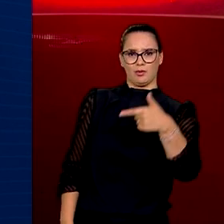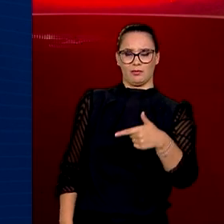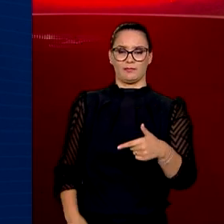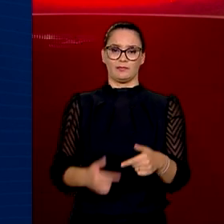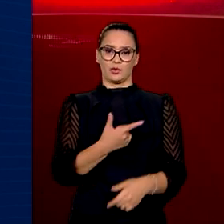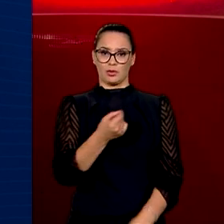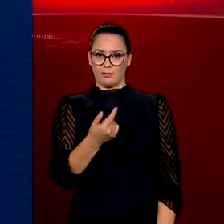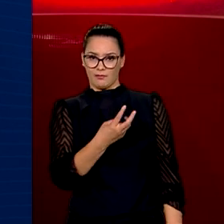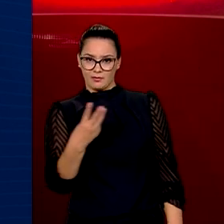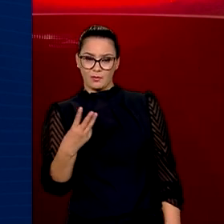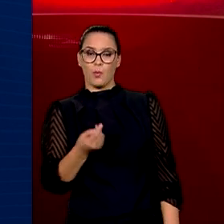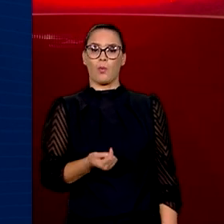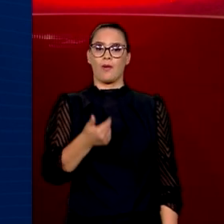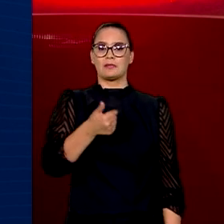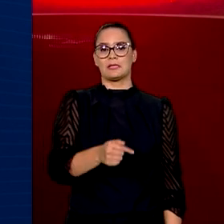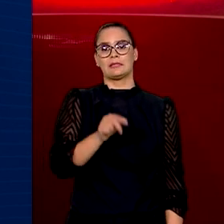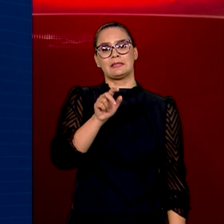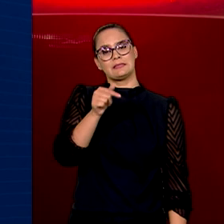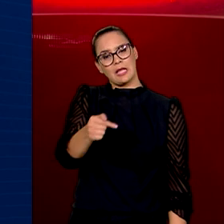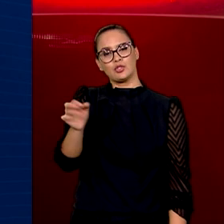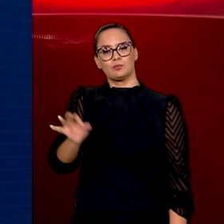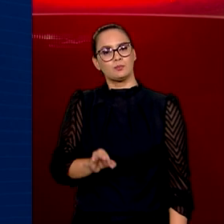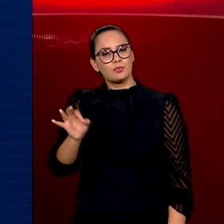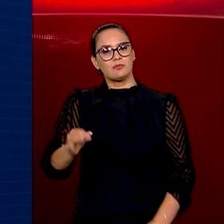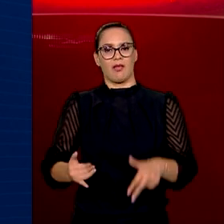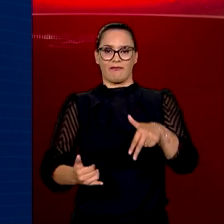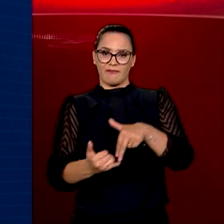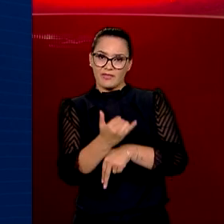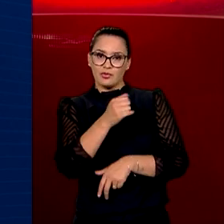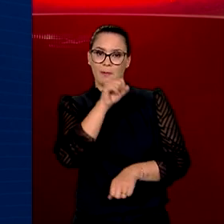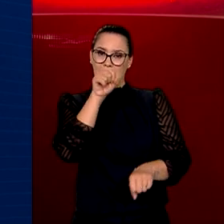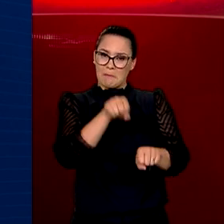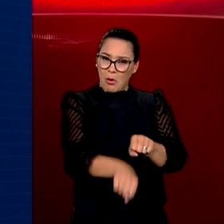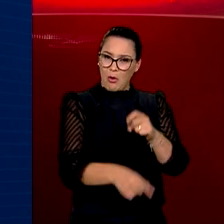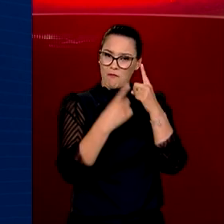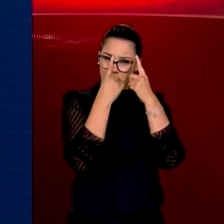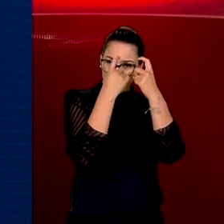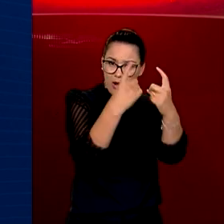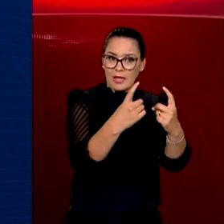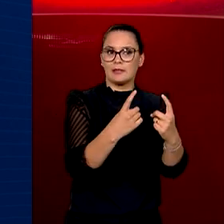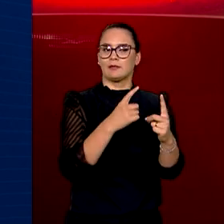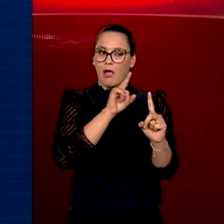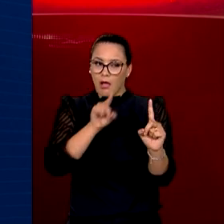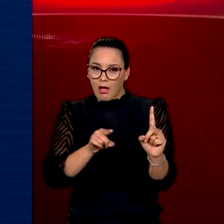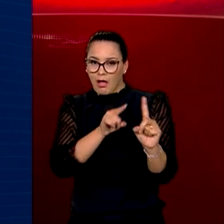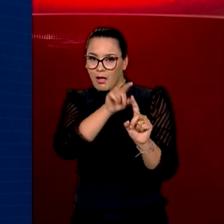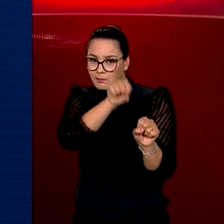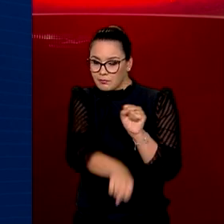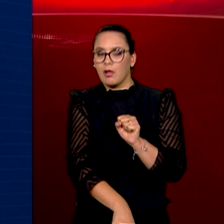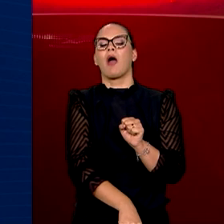2023, quase 77% das vítimas de mortes violentas intencionais, os